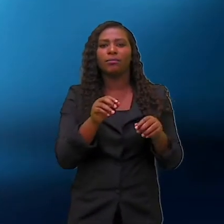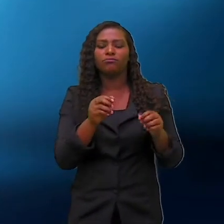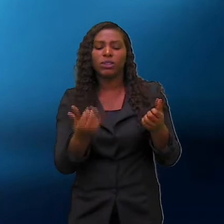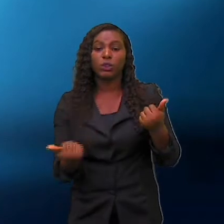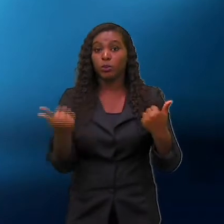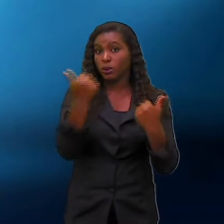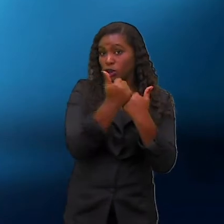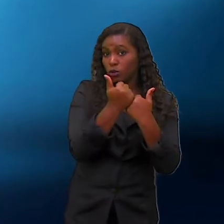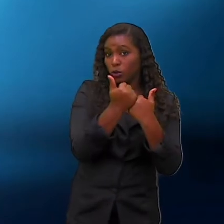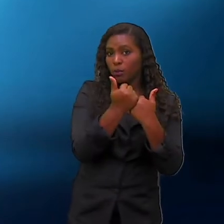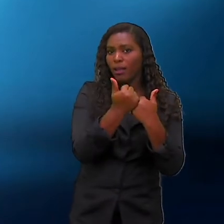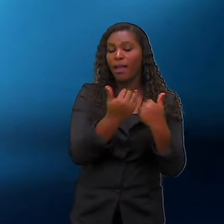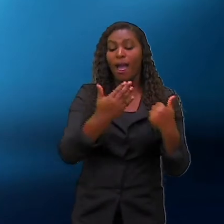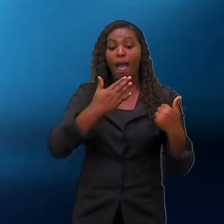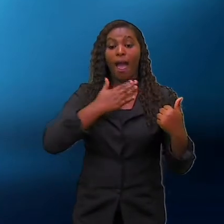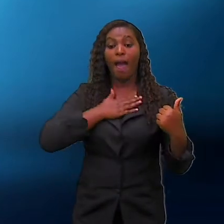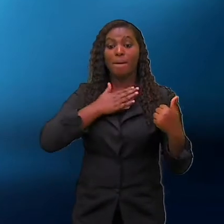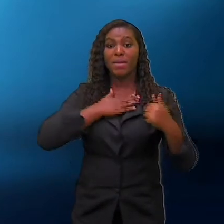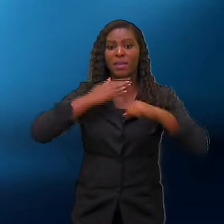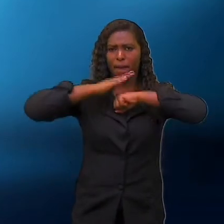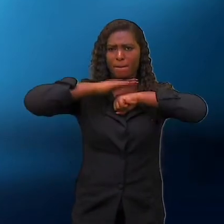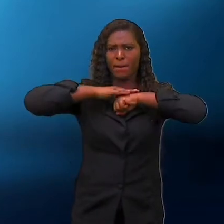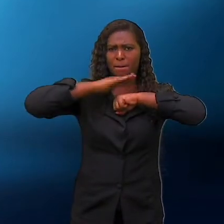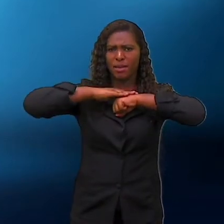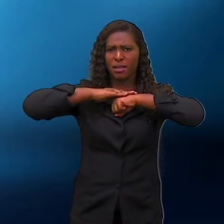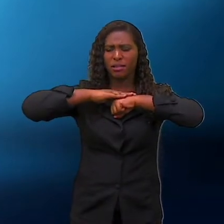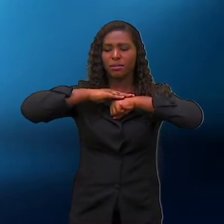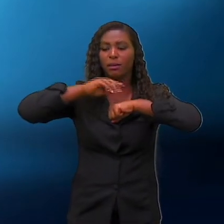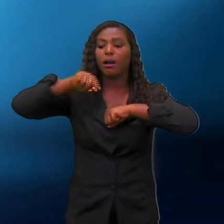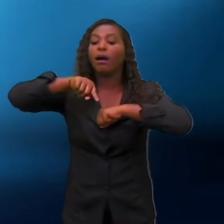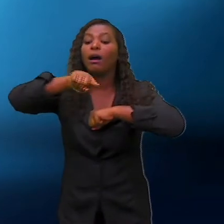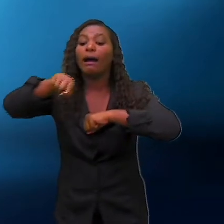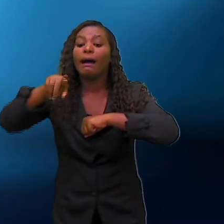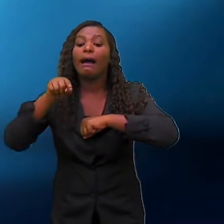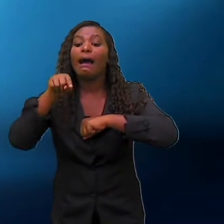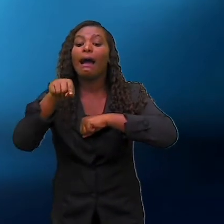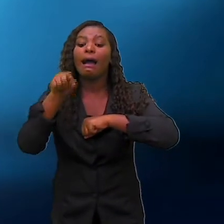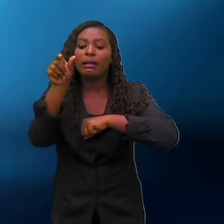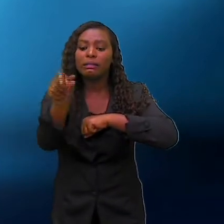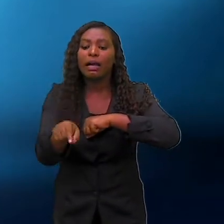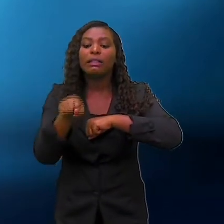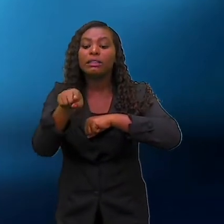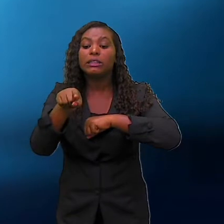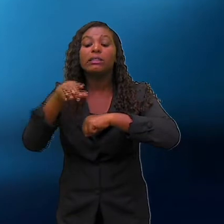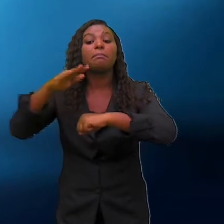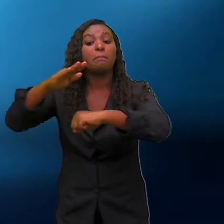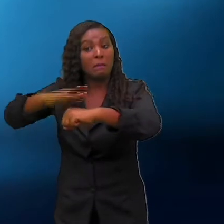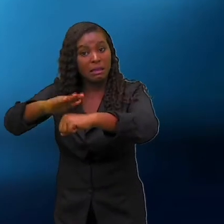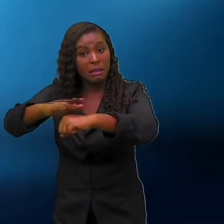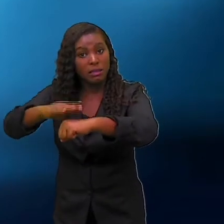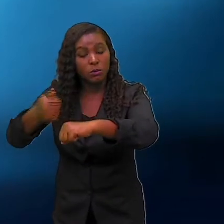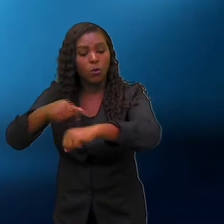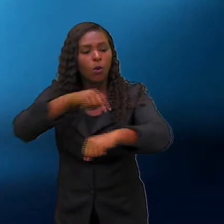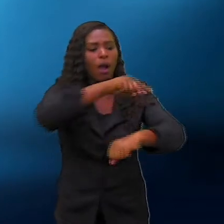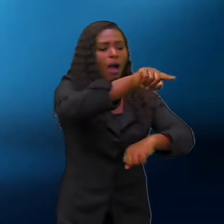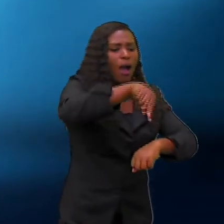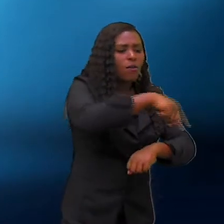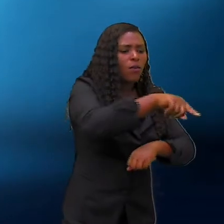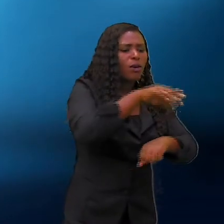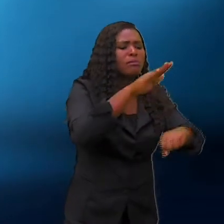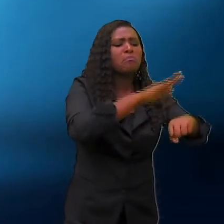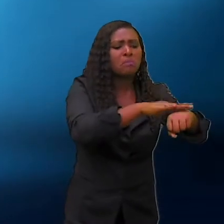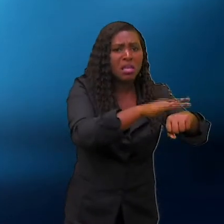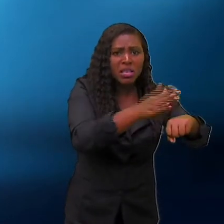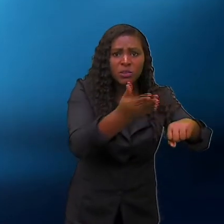mesmo, a vus mesmo, a nós mesmo. Sempre que você conseguir encaixar alguma dessas